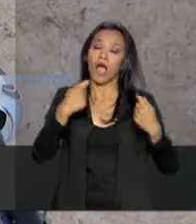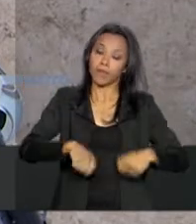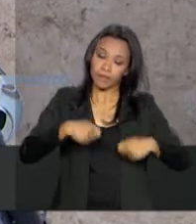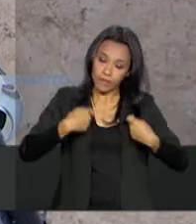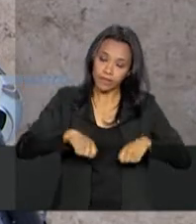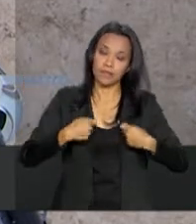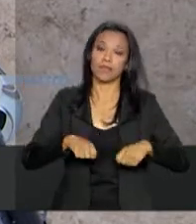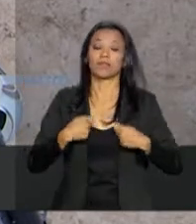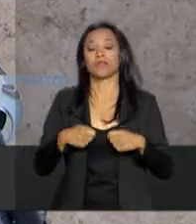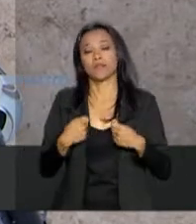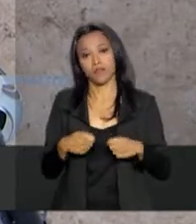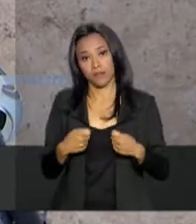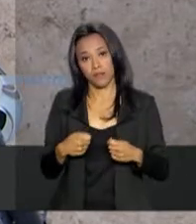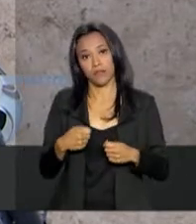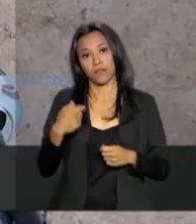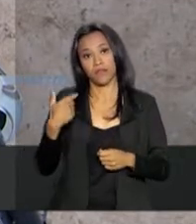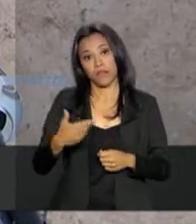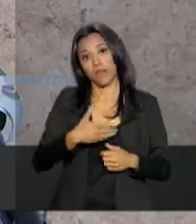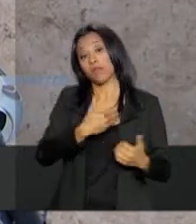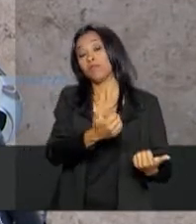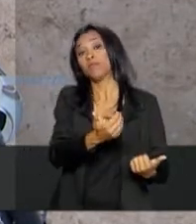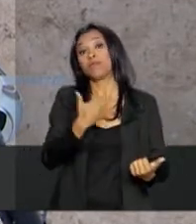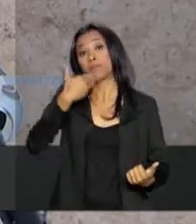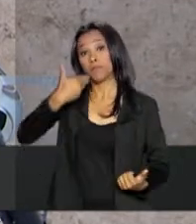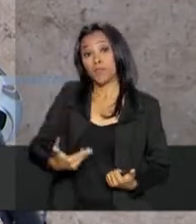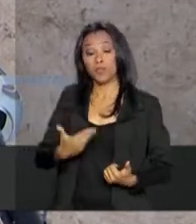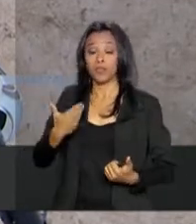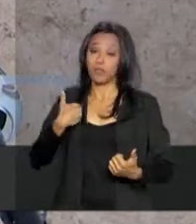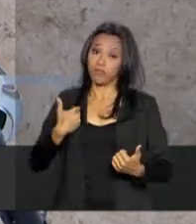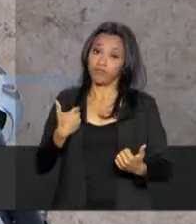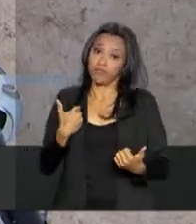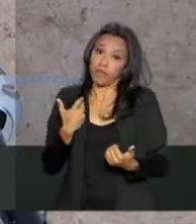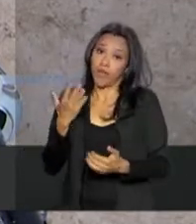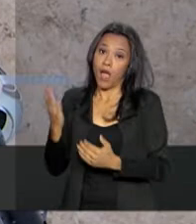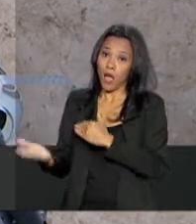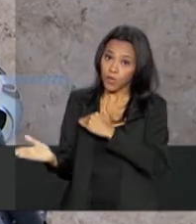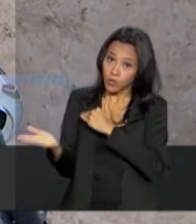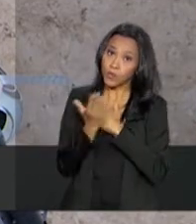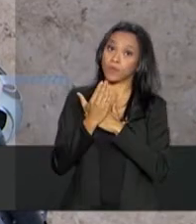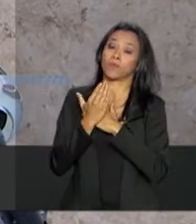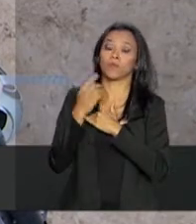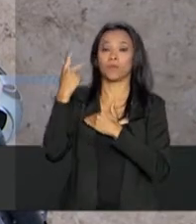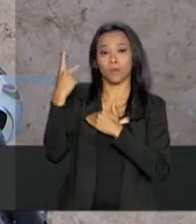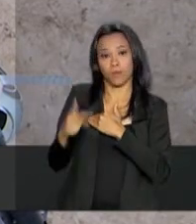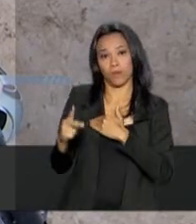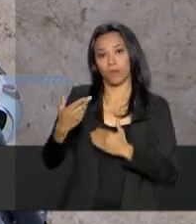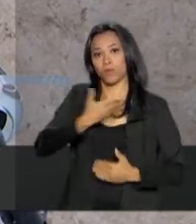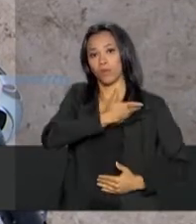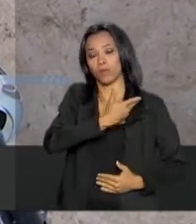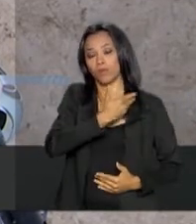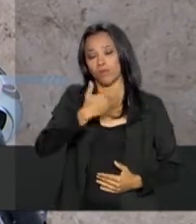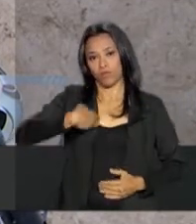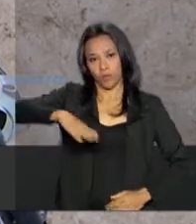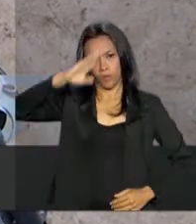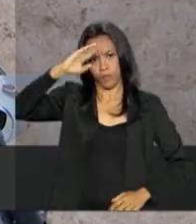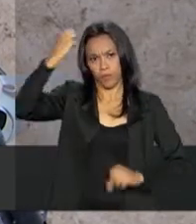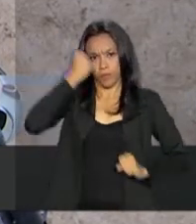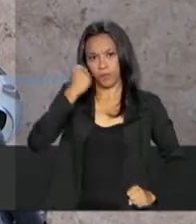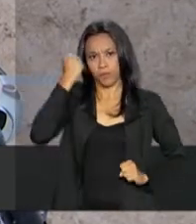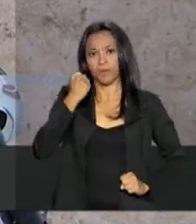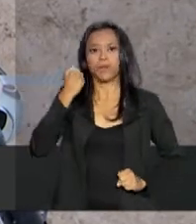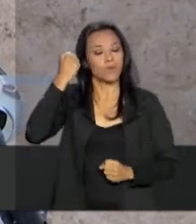o socorro das Forças Armadas. Então, primeiro, declarar e pedir, definindo região,